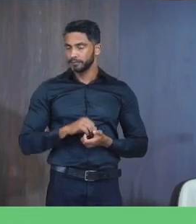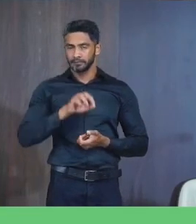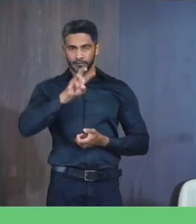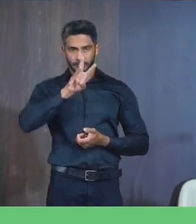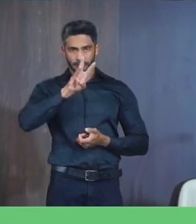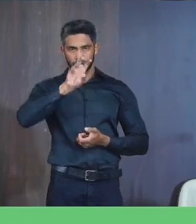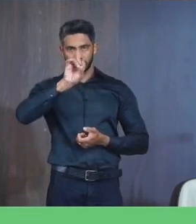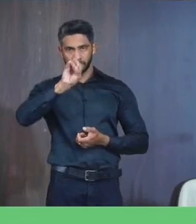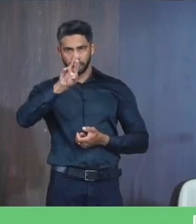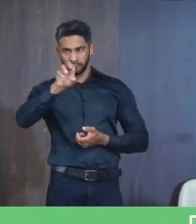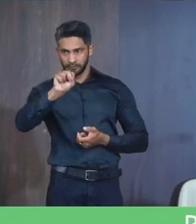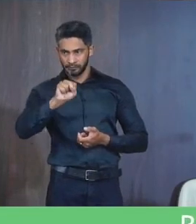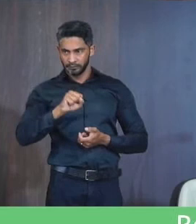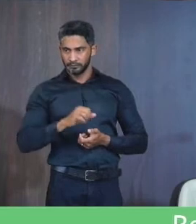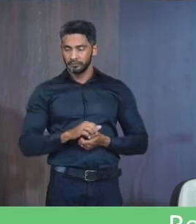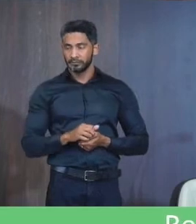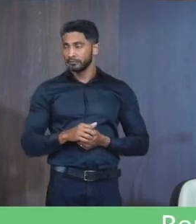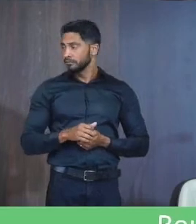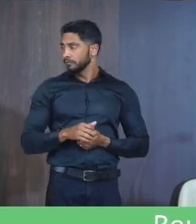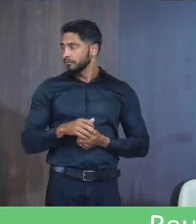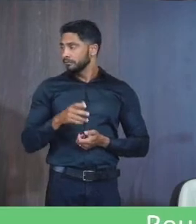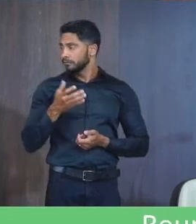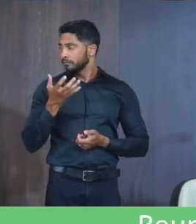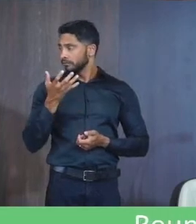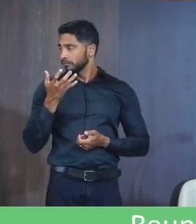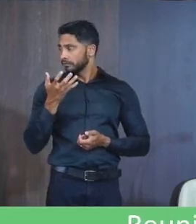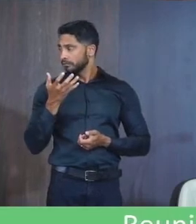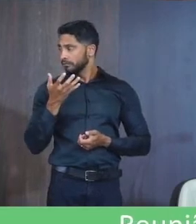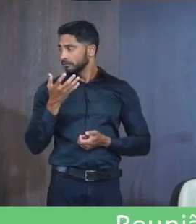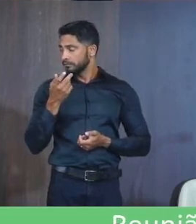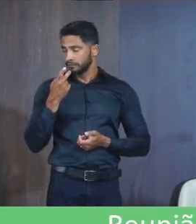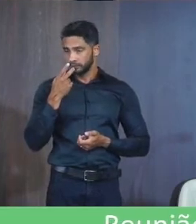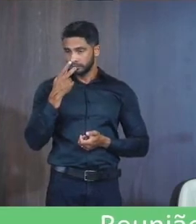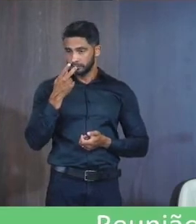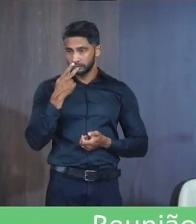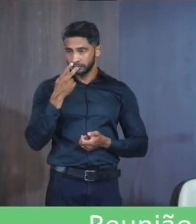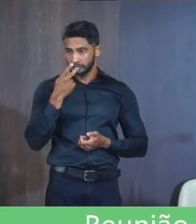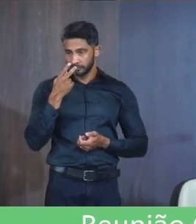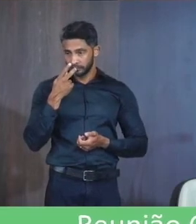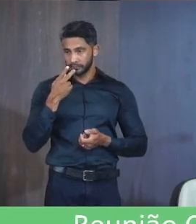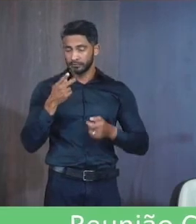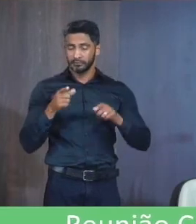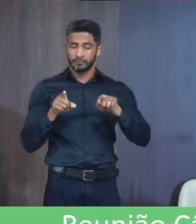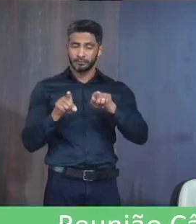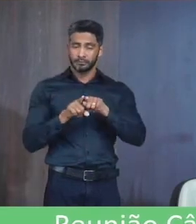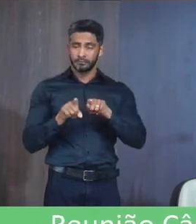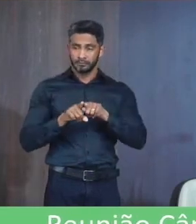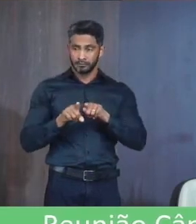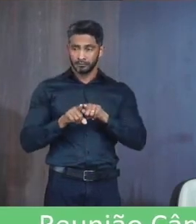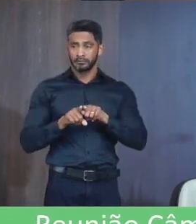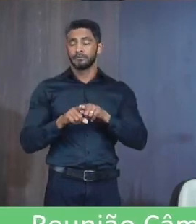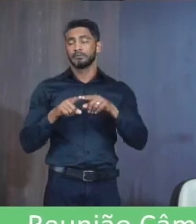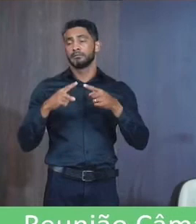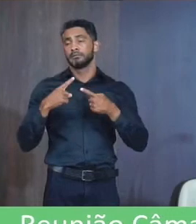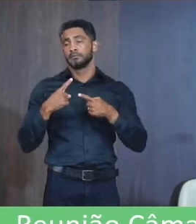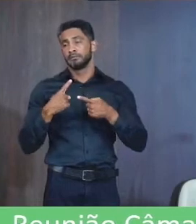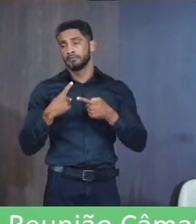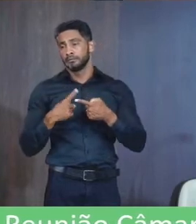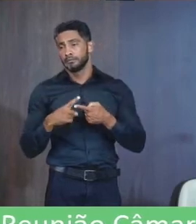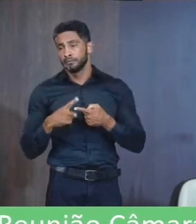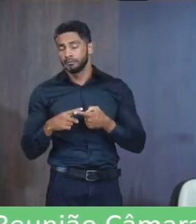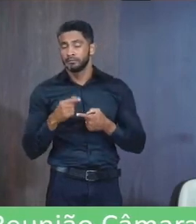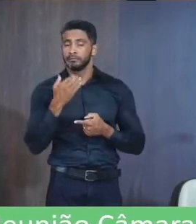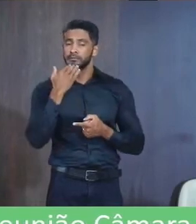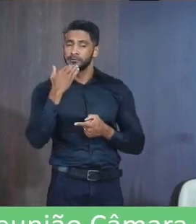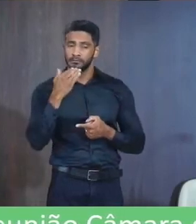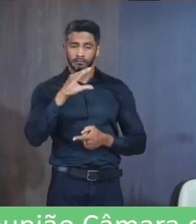Presidente Eu queria Falar a respeito Disso também Porque O pedido Que